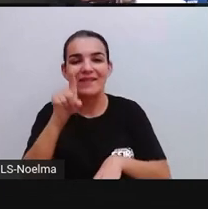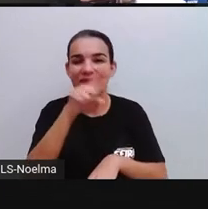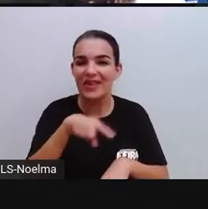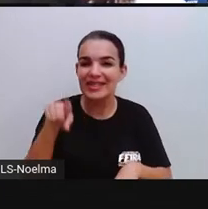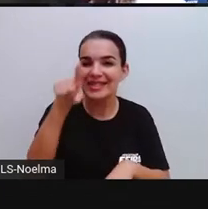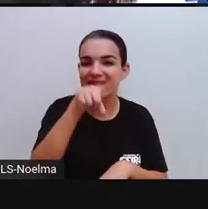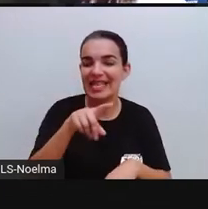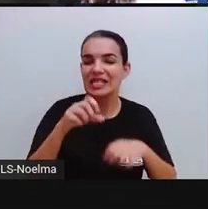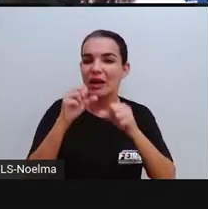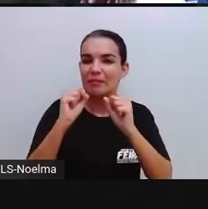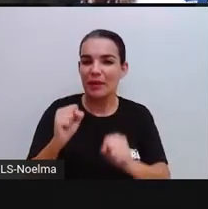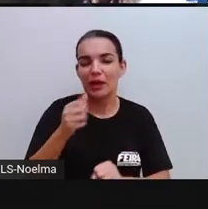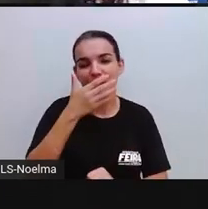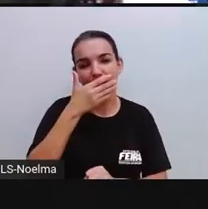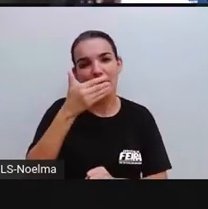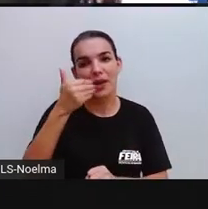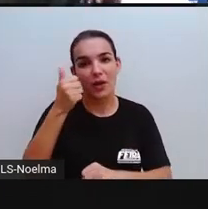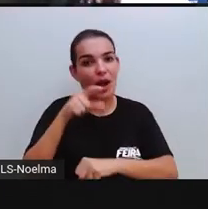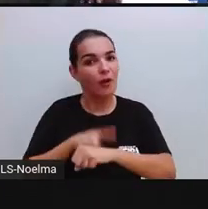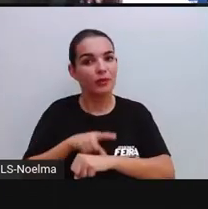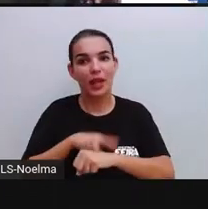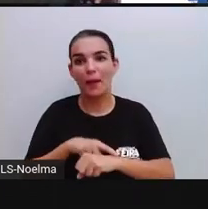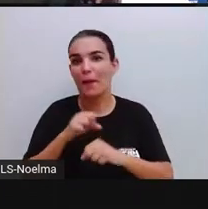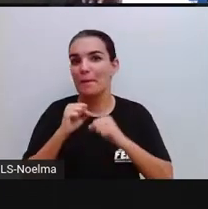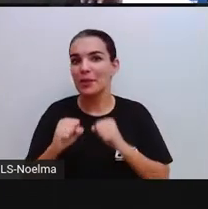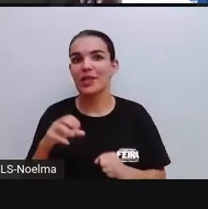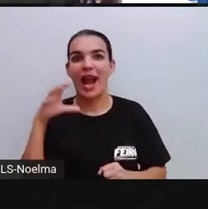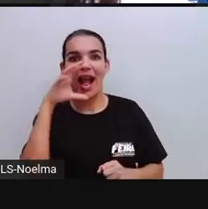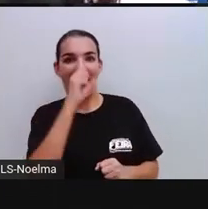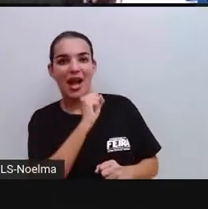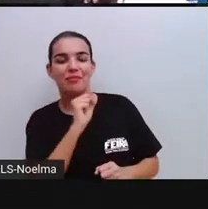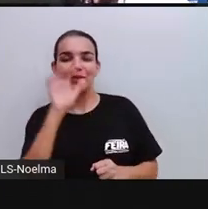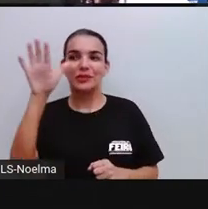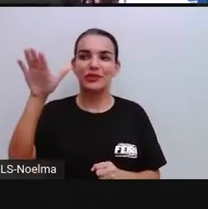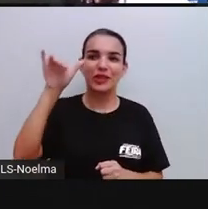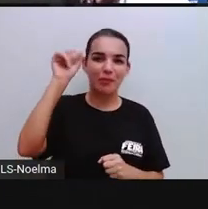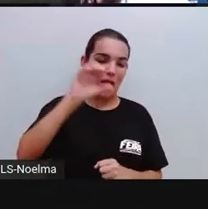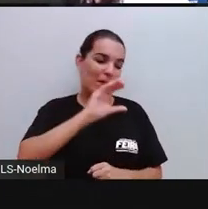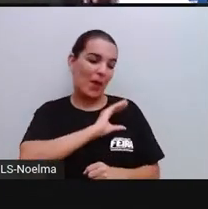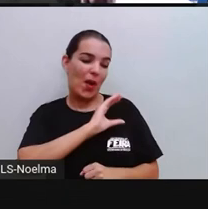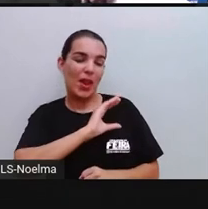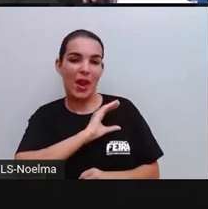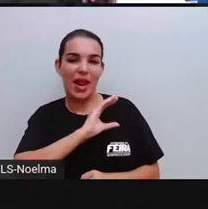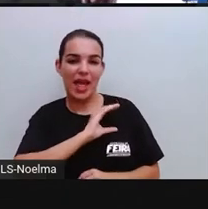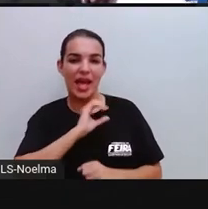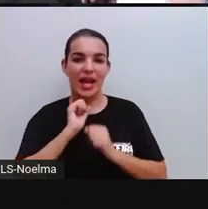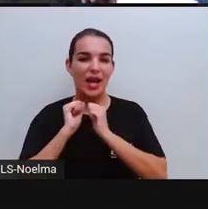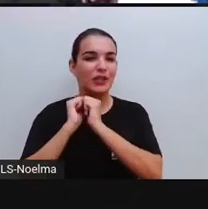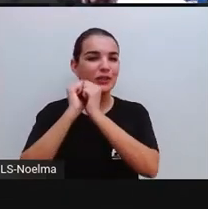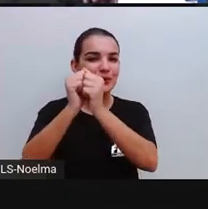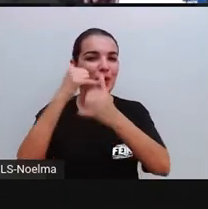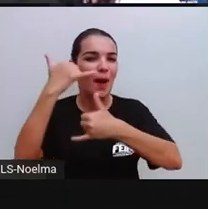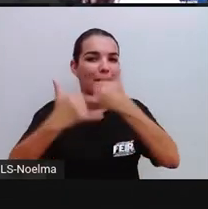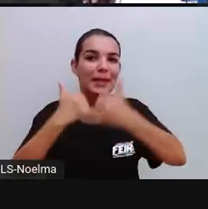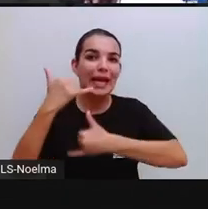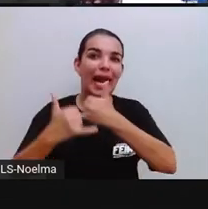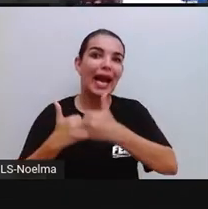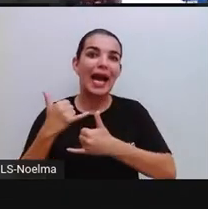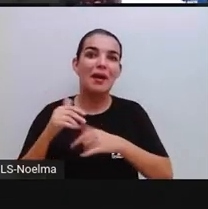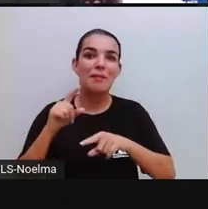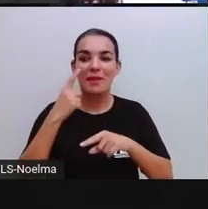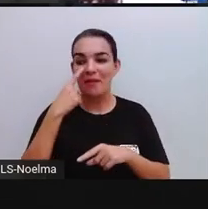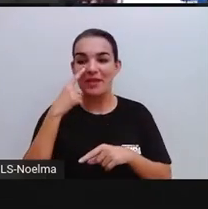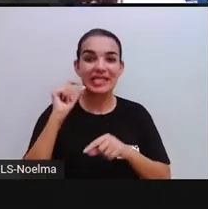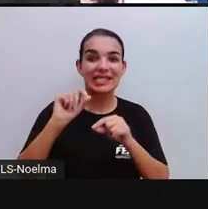podem melhorar o tempo. Vocês podem chamar um coleguinha aí para jogar junto com vocês para ver